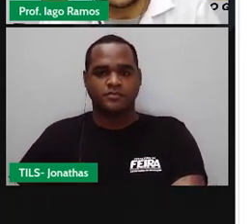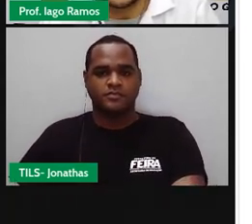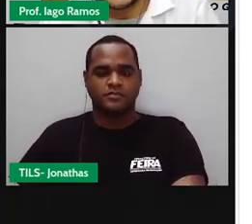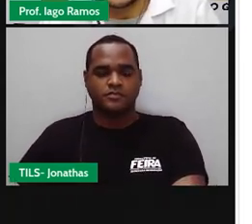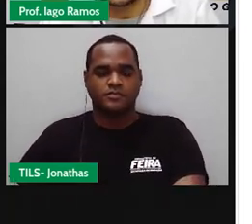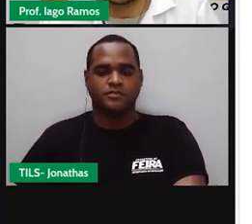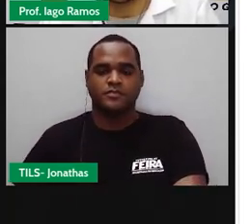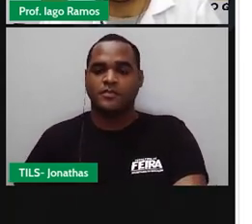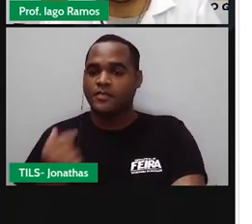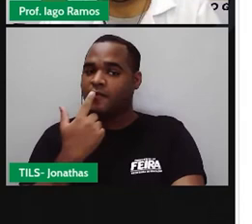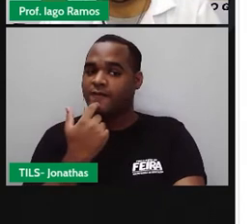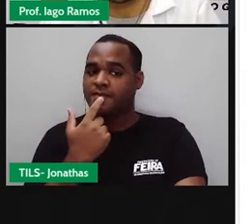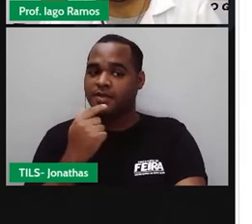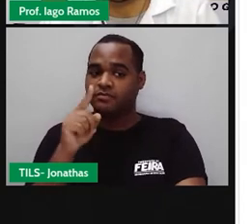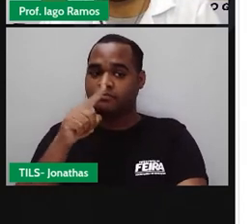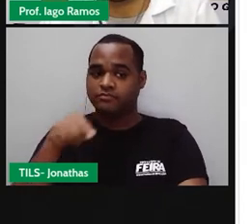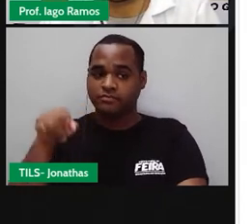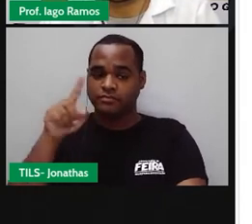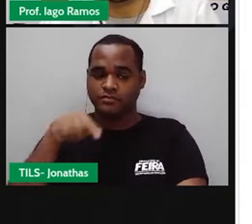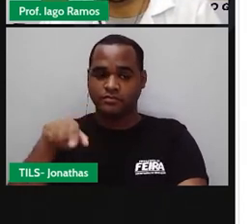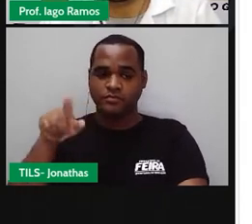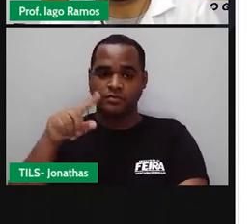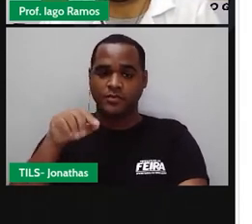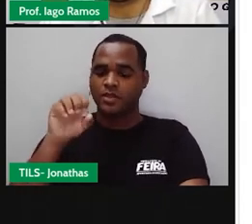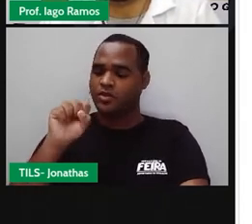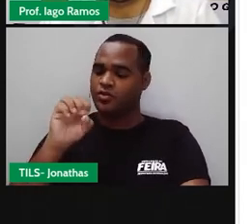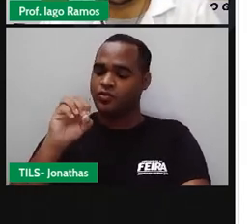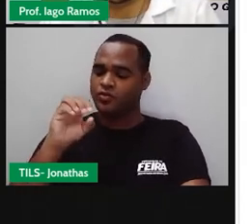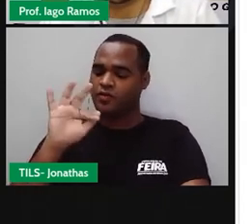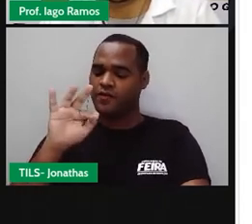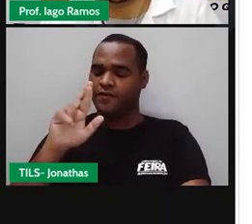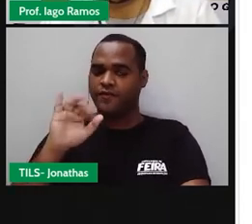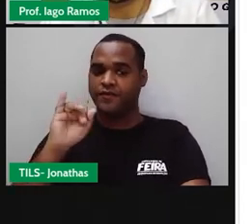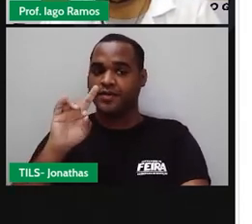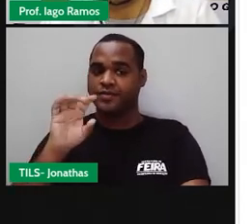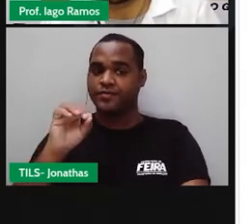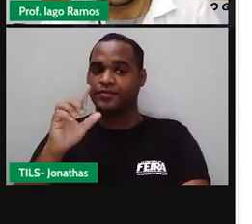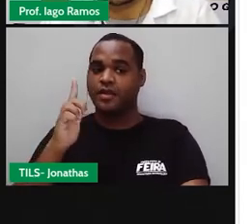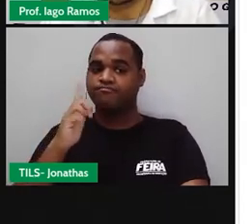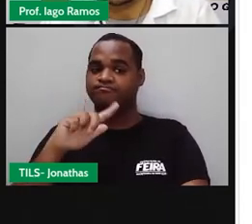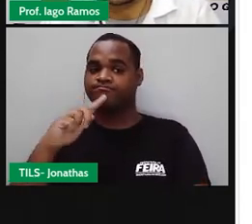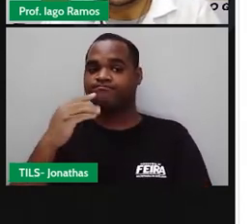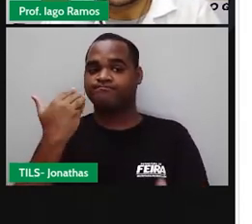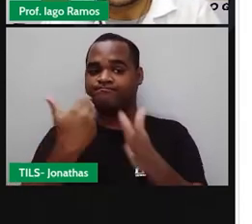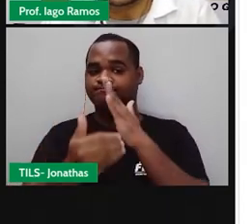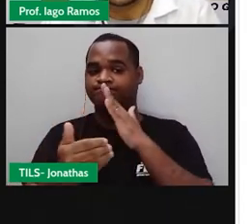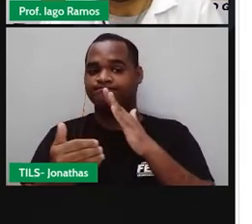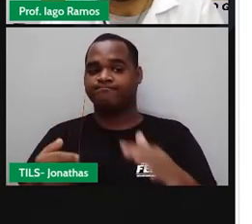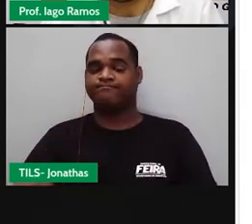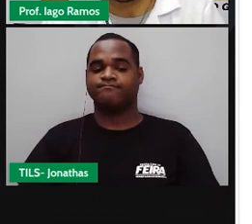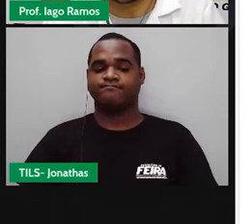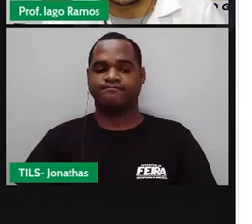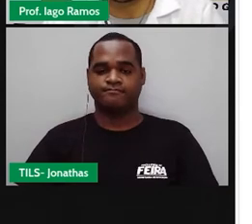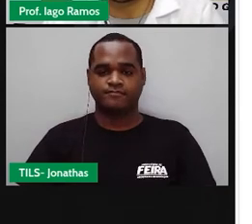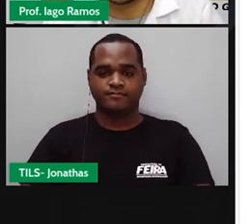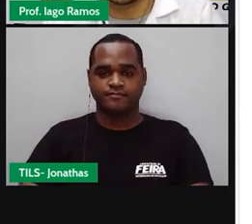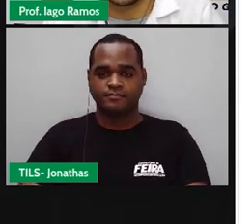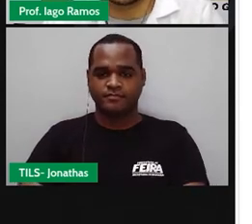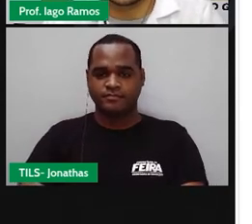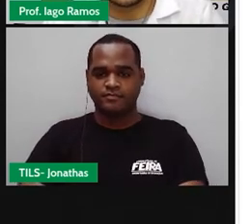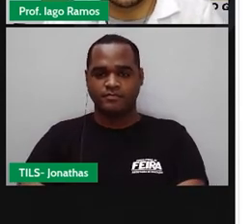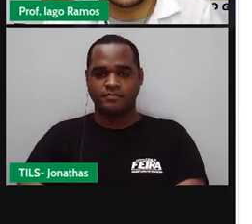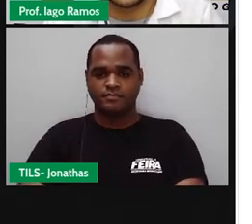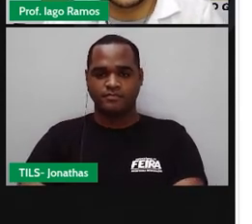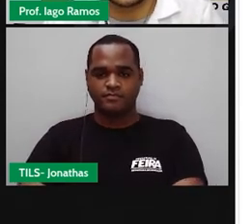bolinha vermelha, são os gols que os times sofreram. Os gols que os times levaram. E lá no